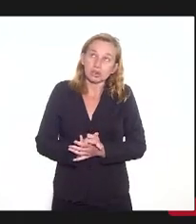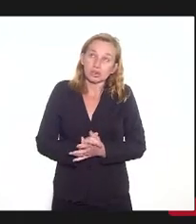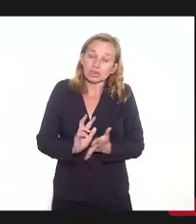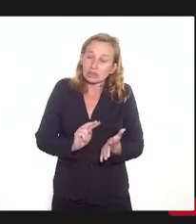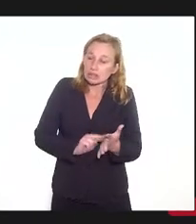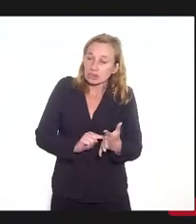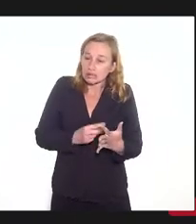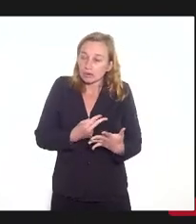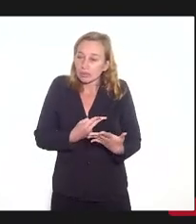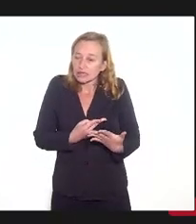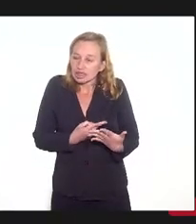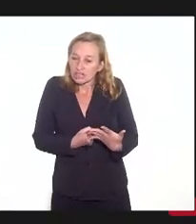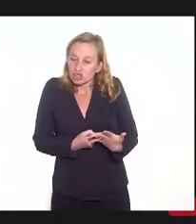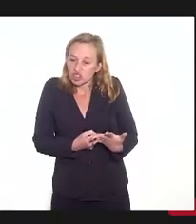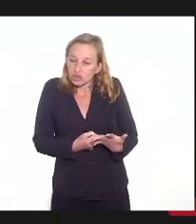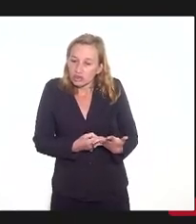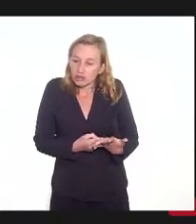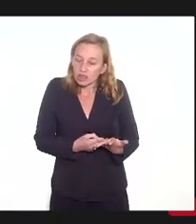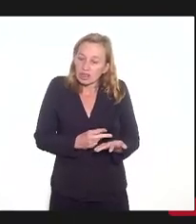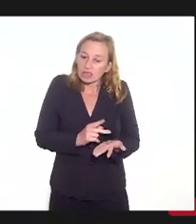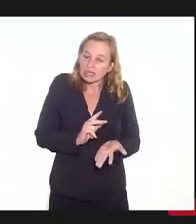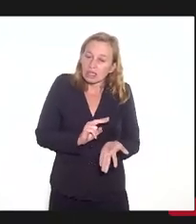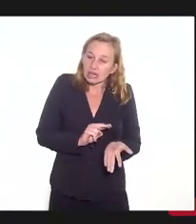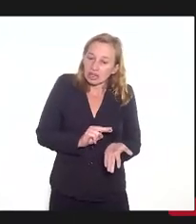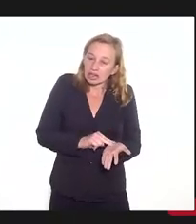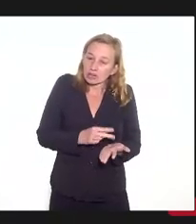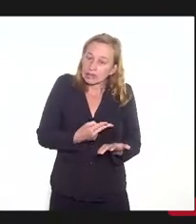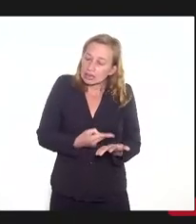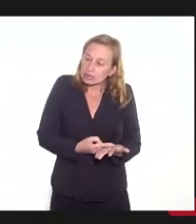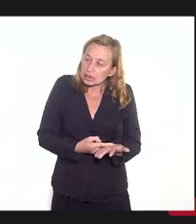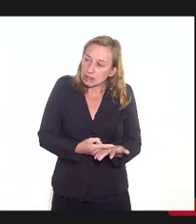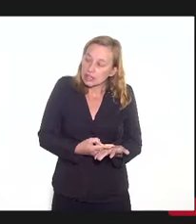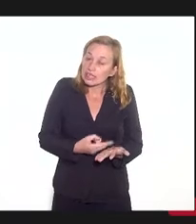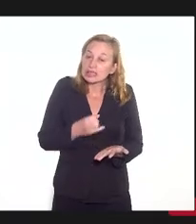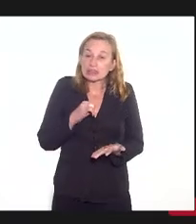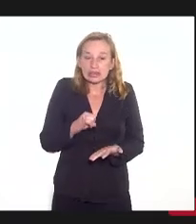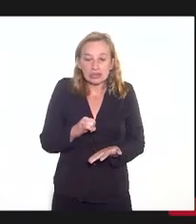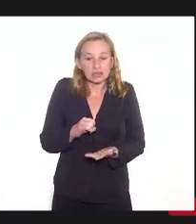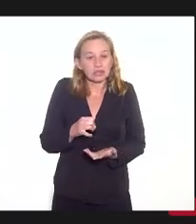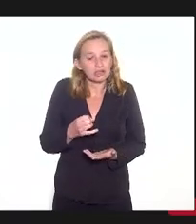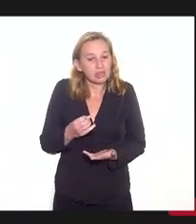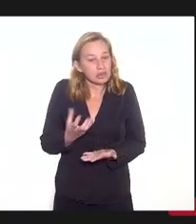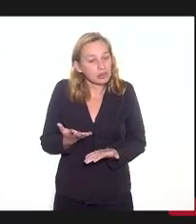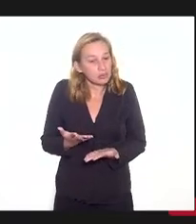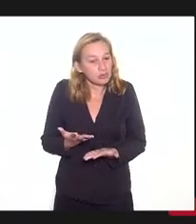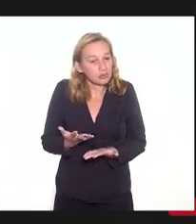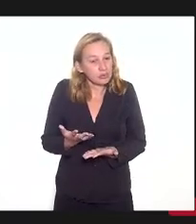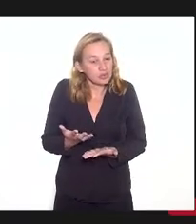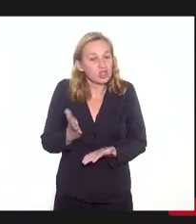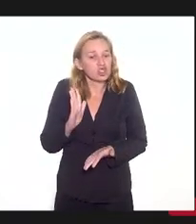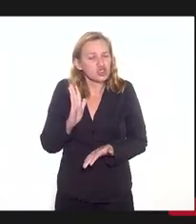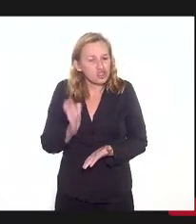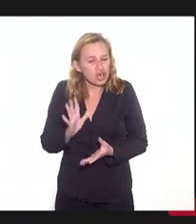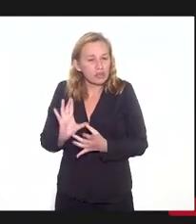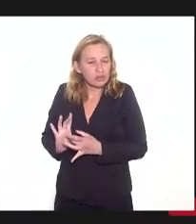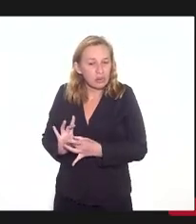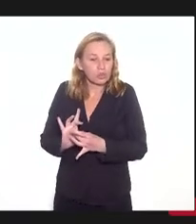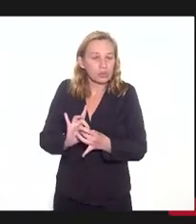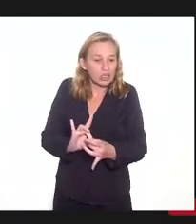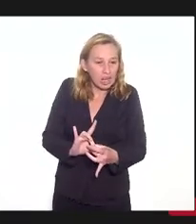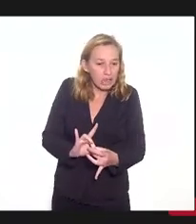interpretativa de se a gente estaria ou não já vinculado